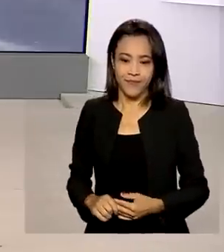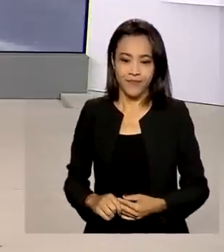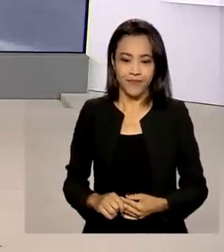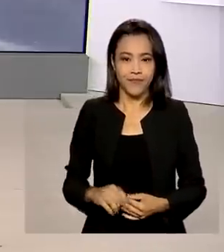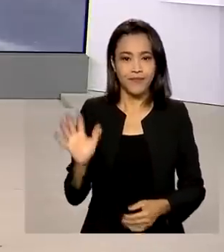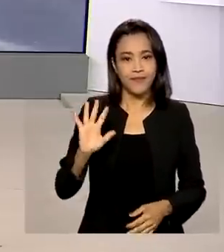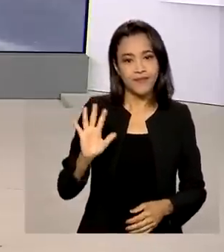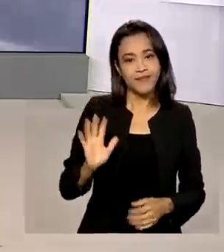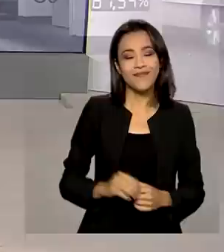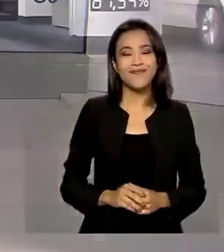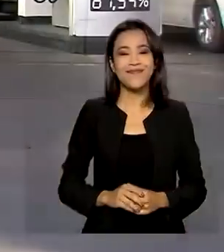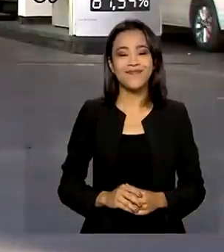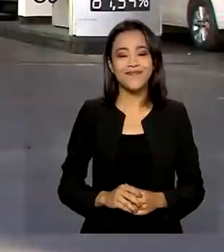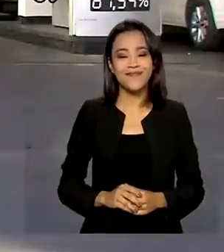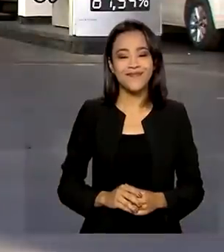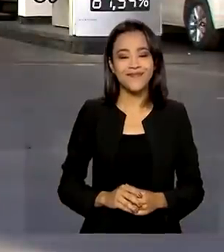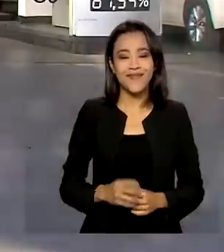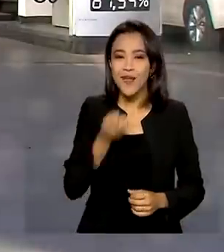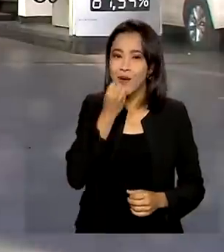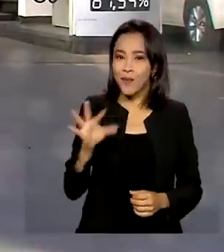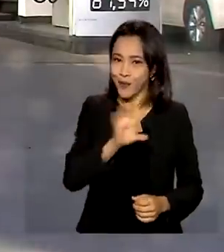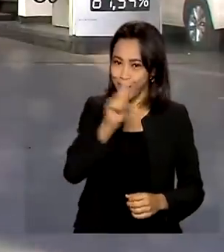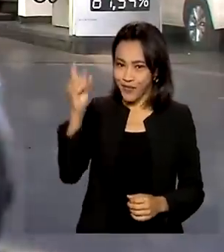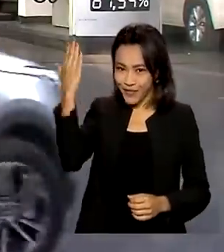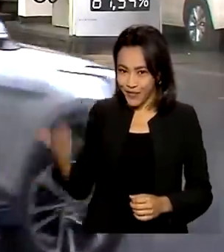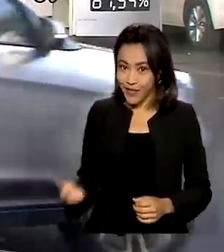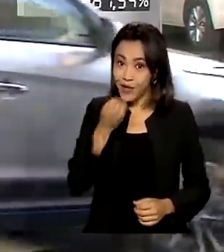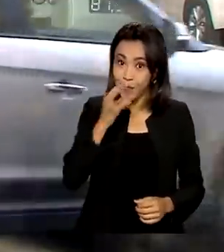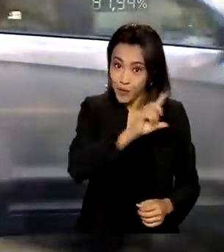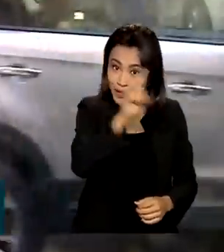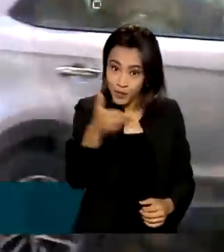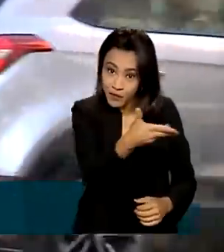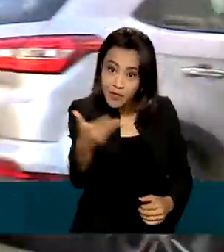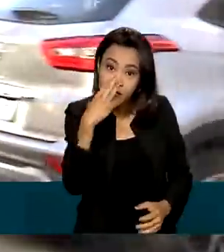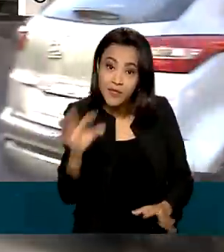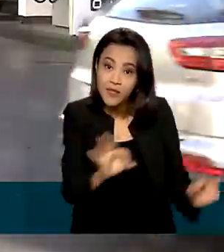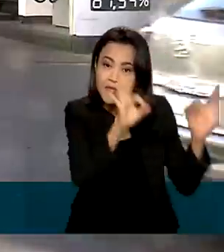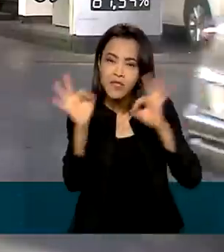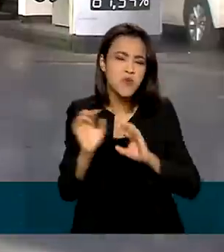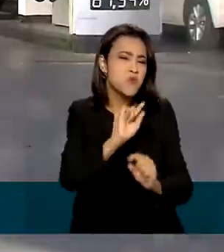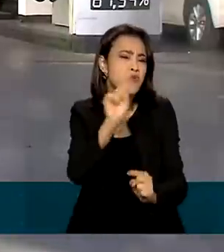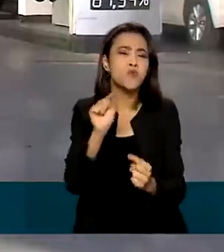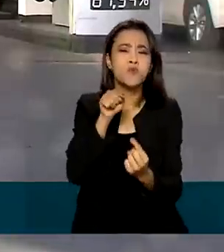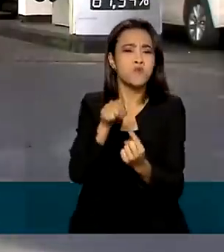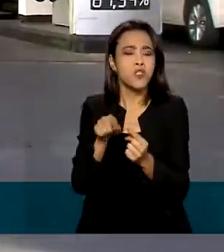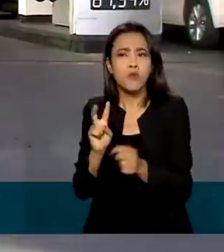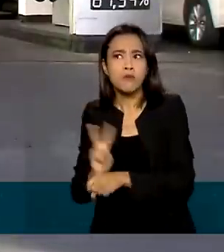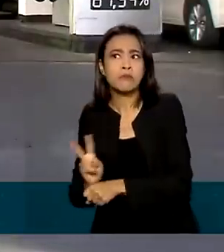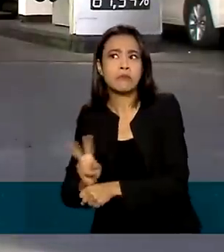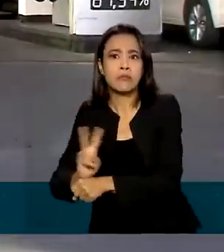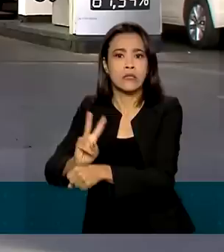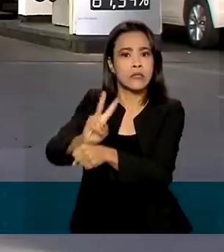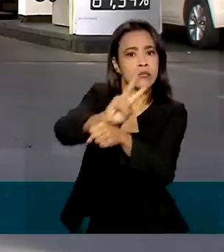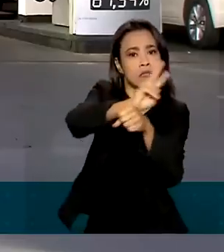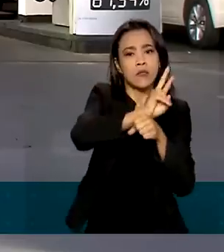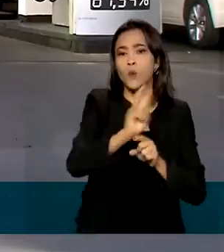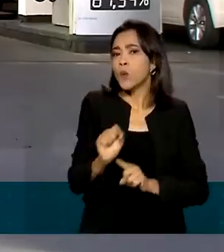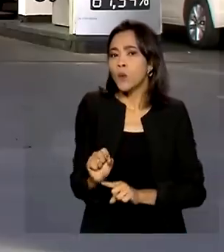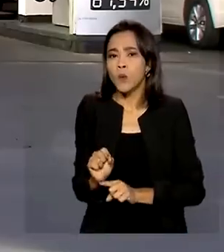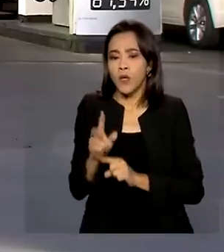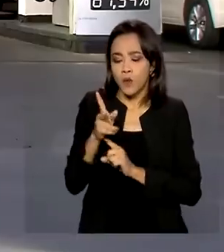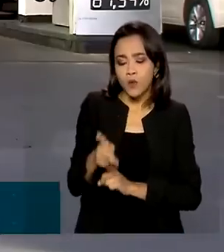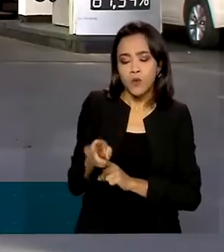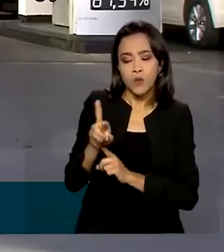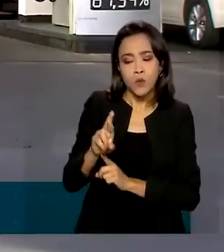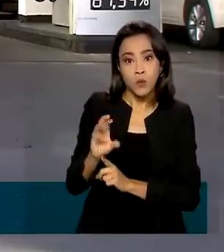Olá, Mara. Bom dia para você, bom dia a todos que nos acompanham. Pois é, o motivo da fiscalização desses PROCONs é verificar